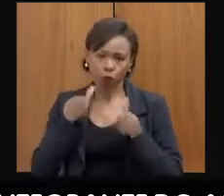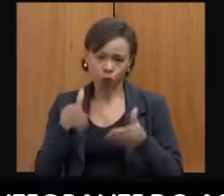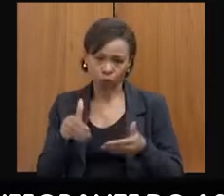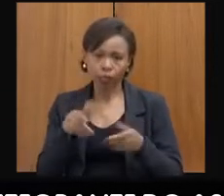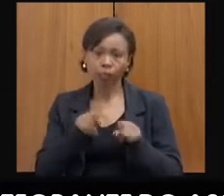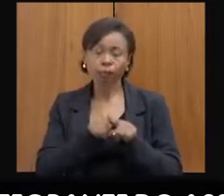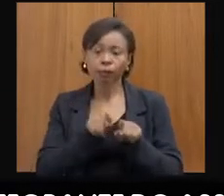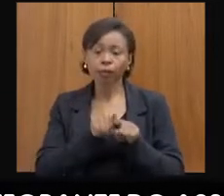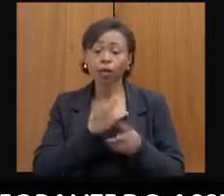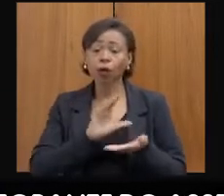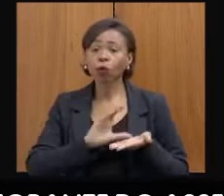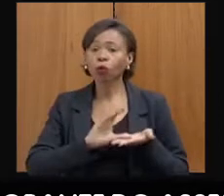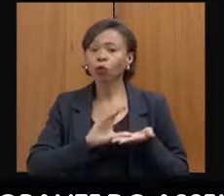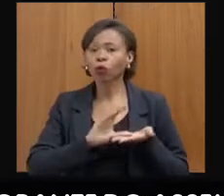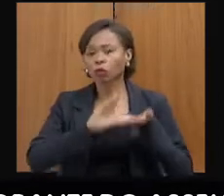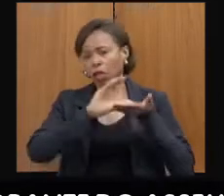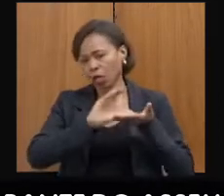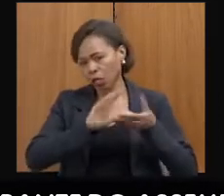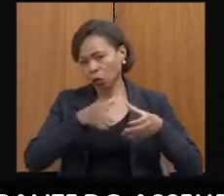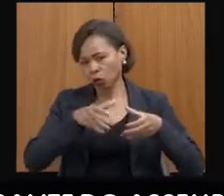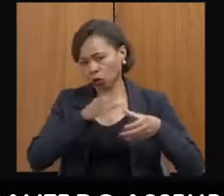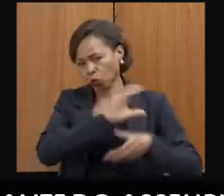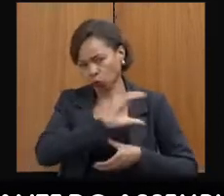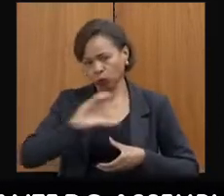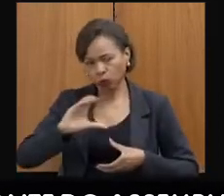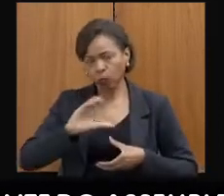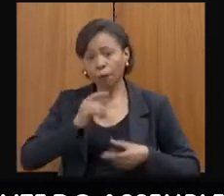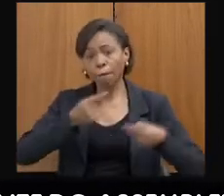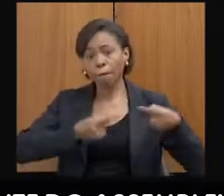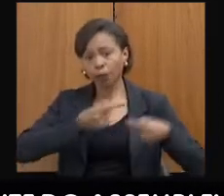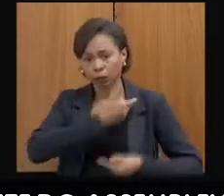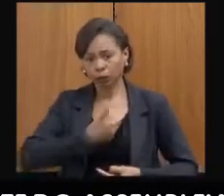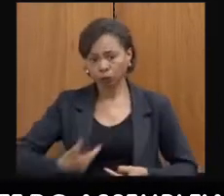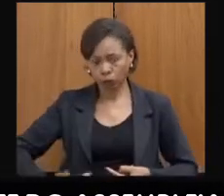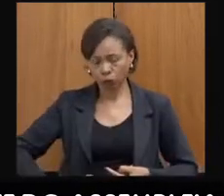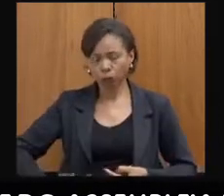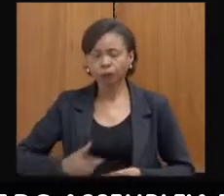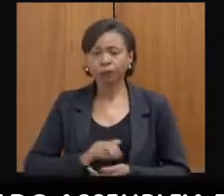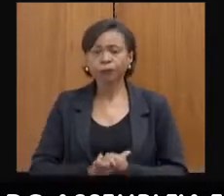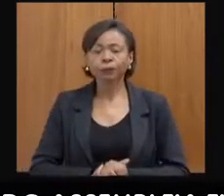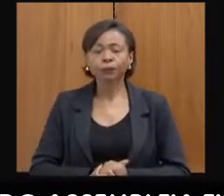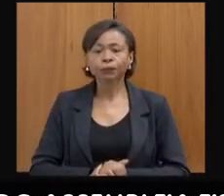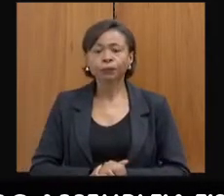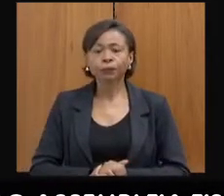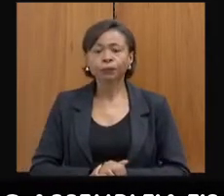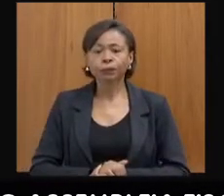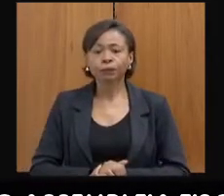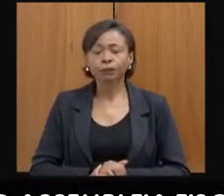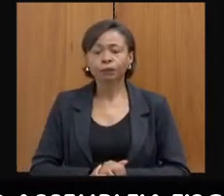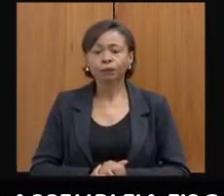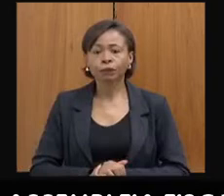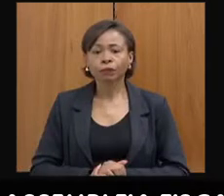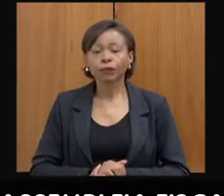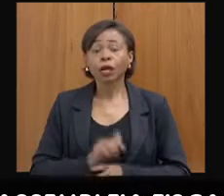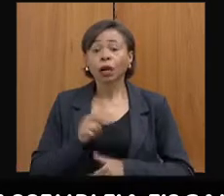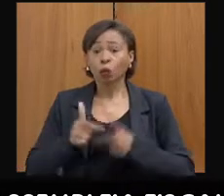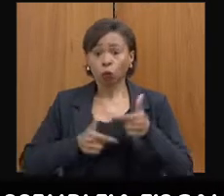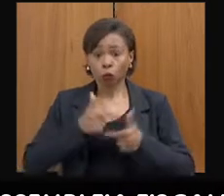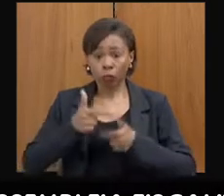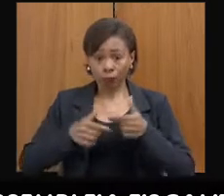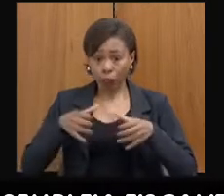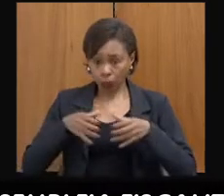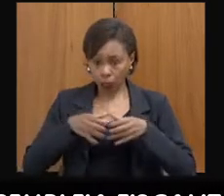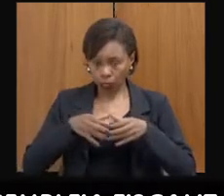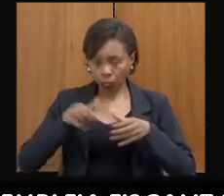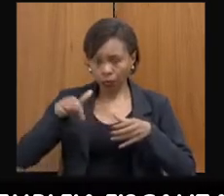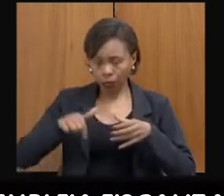Públicas. E vou responder de forma bem ampla, porque o trabalho que o município, que a equipe do município executa,